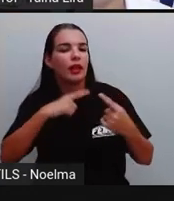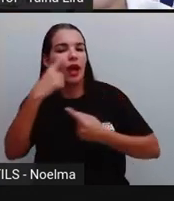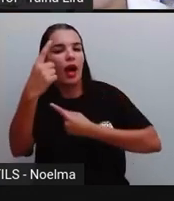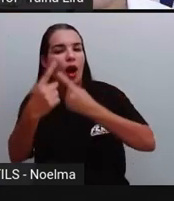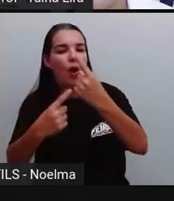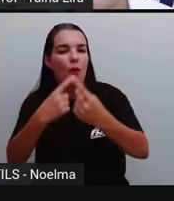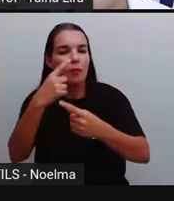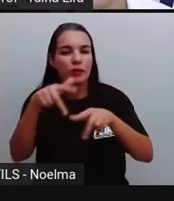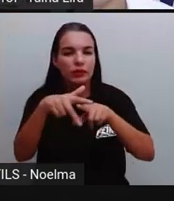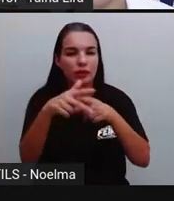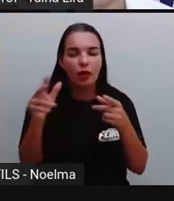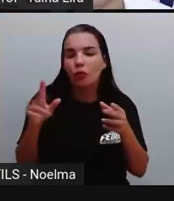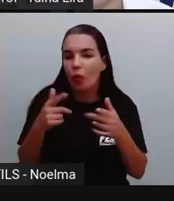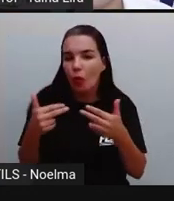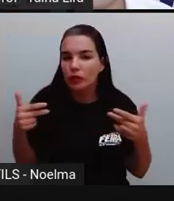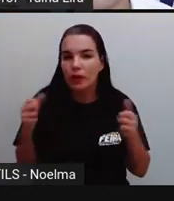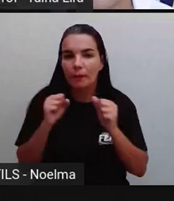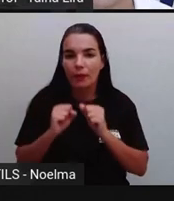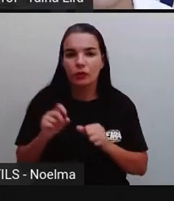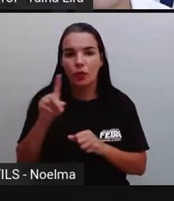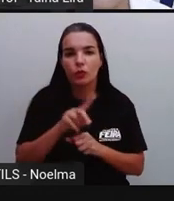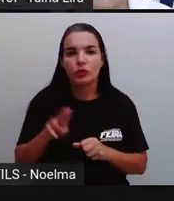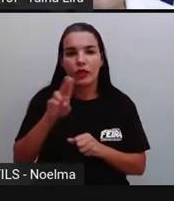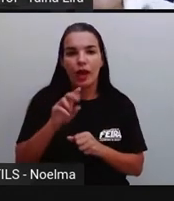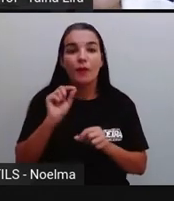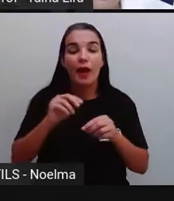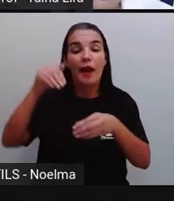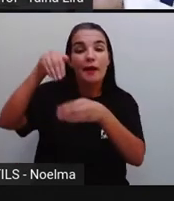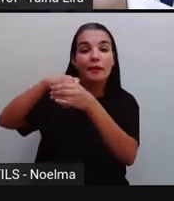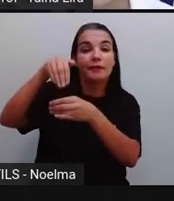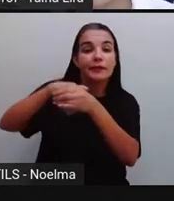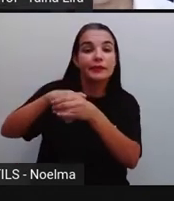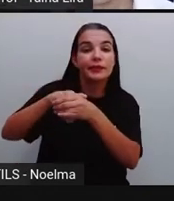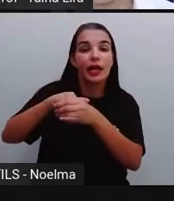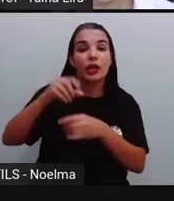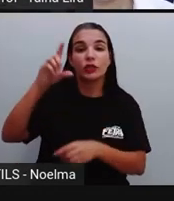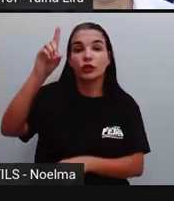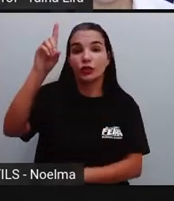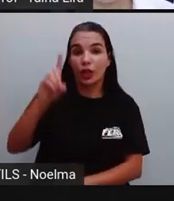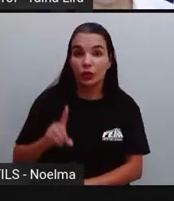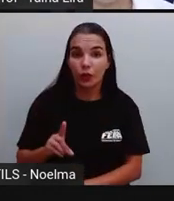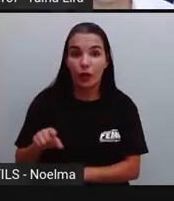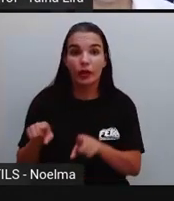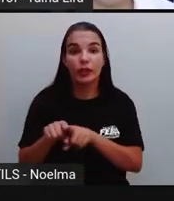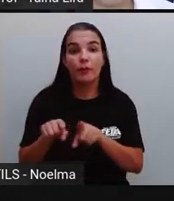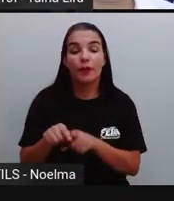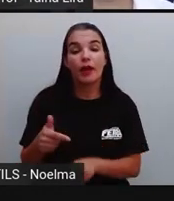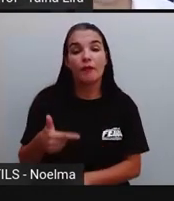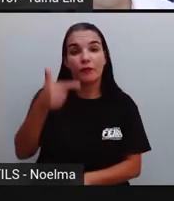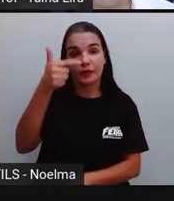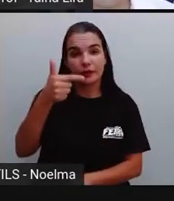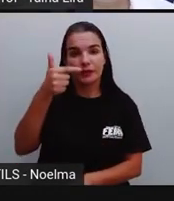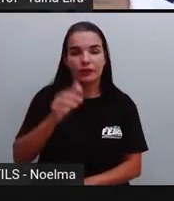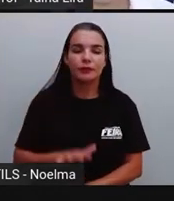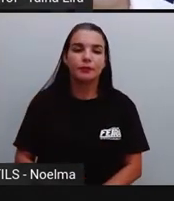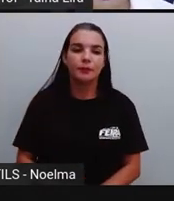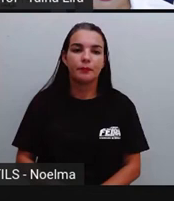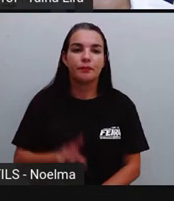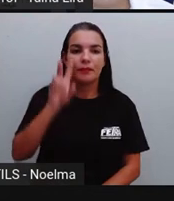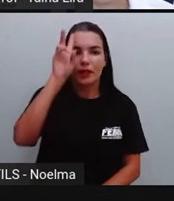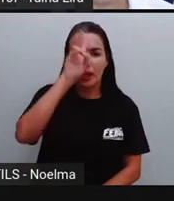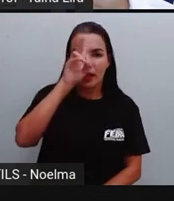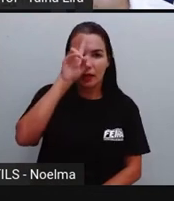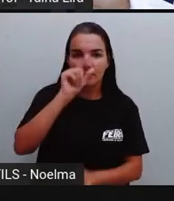ferramentas. Então, por exemplo, a eleição de diretores e vices. Lembram que a gente tem eleição aí para prefeito, Para